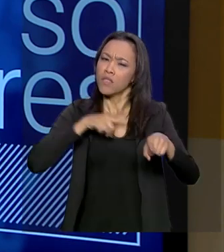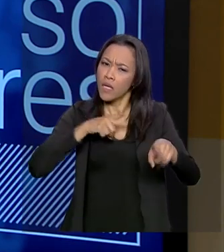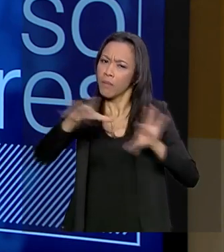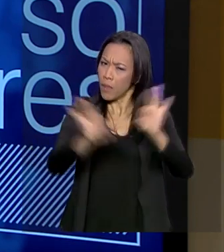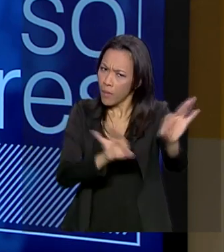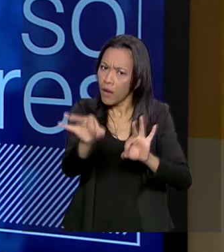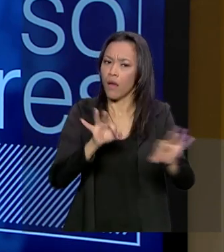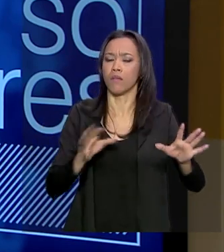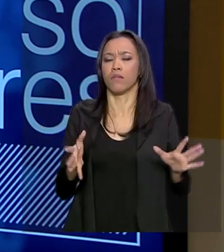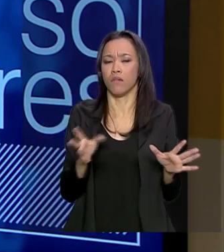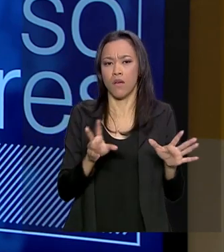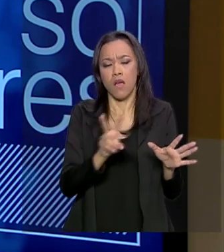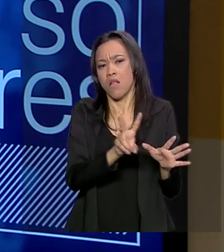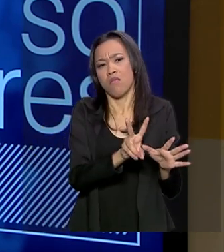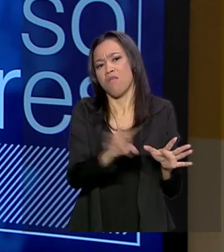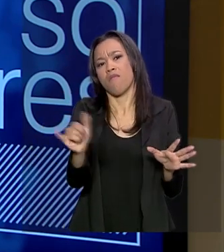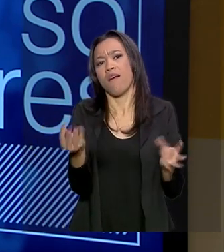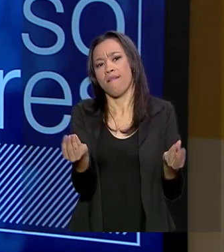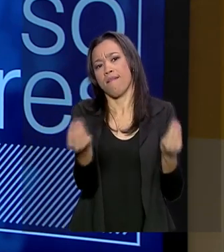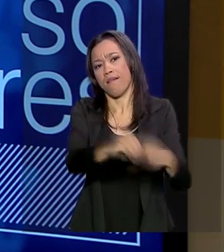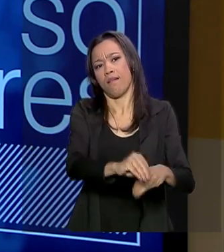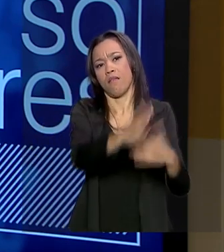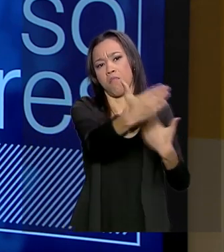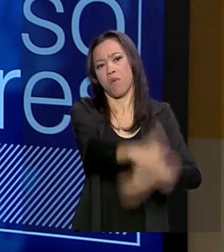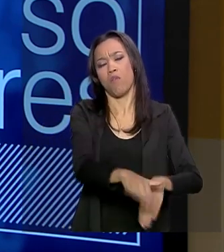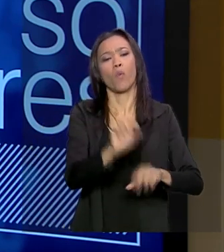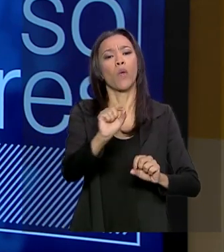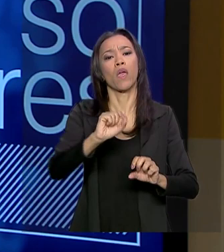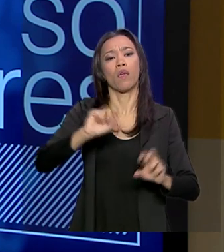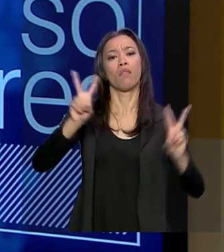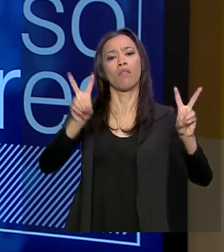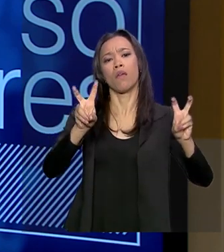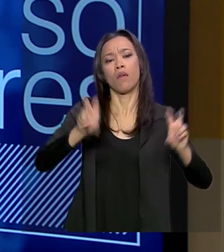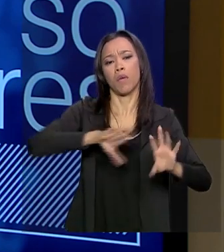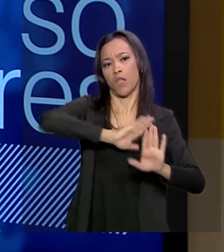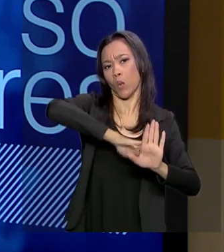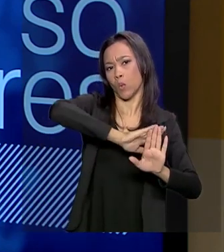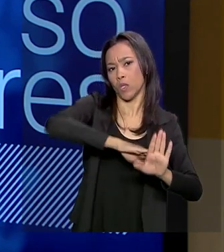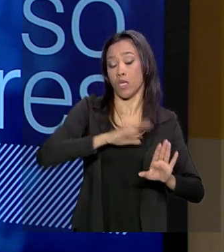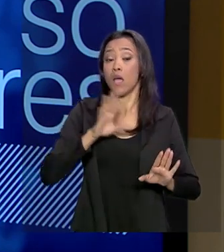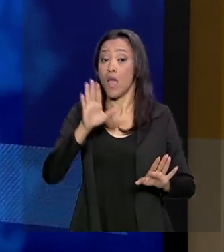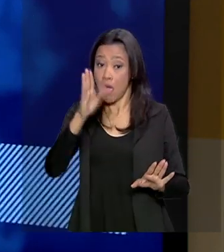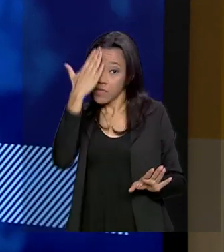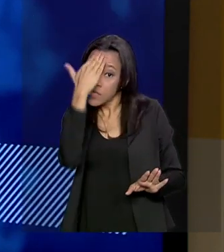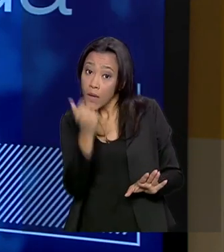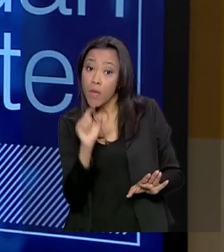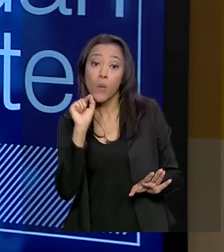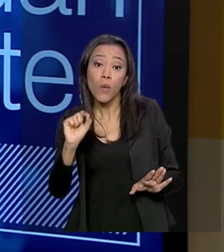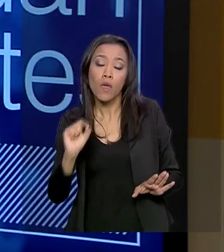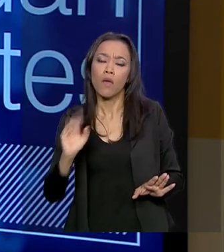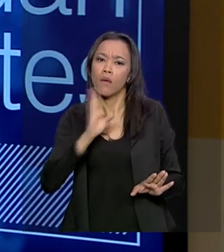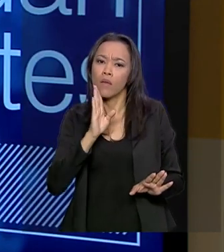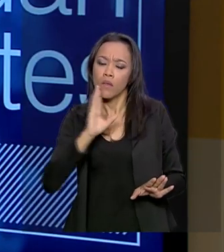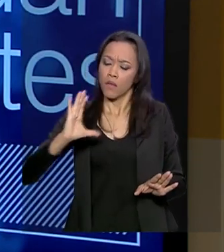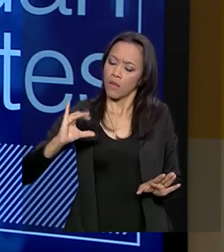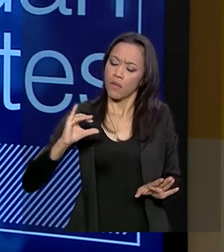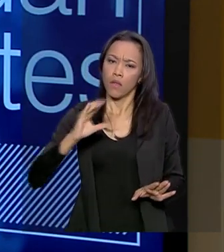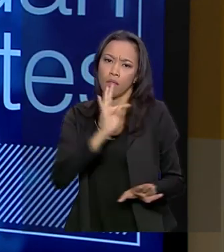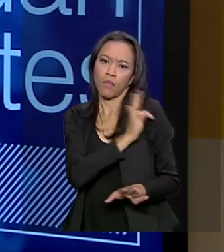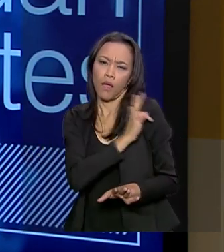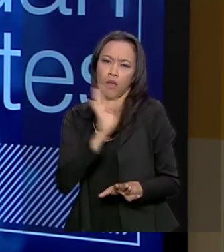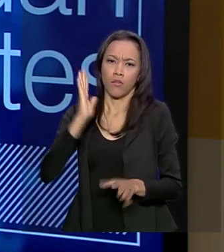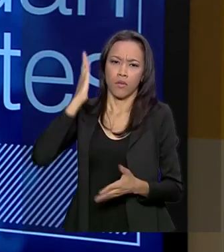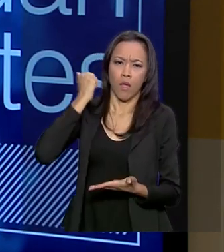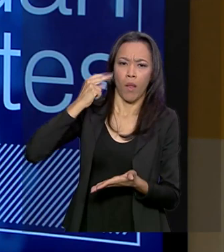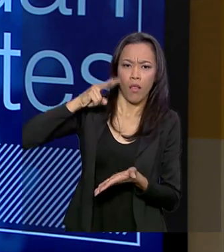Não vai cair ideologia. A gente quer saber se o conhecimento científico, técnico, capacidade de